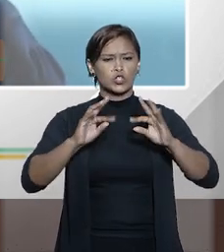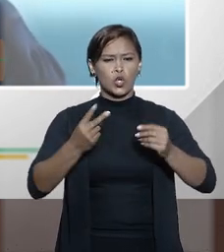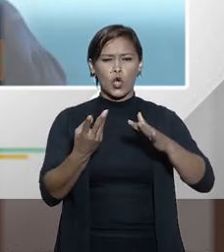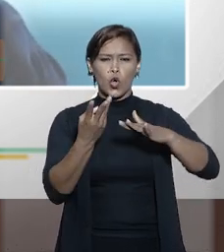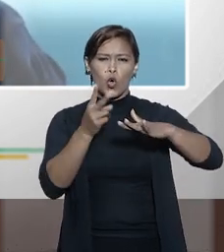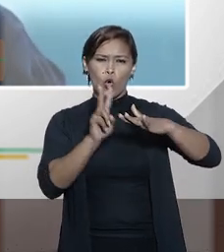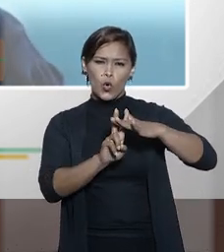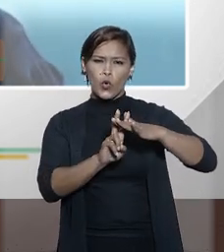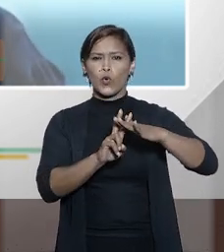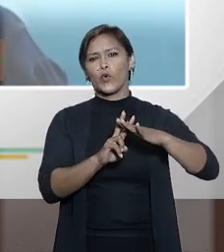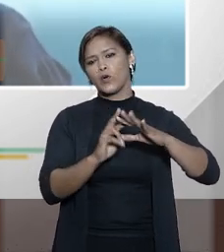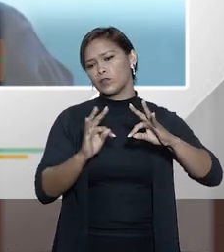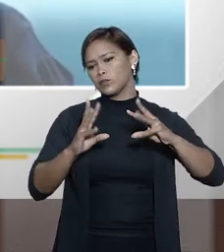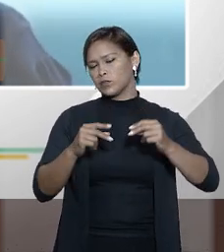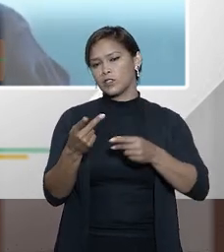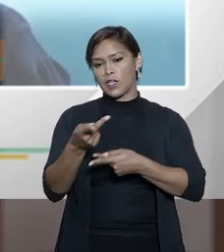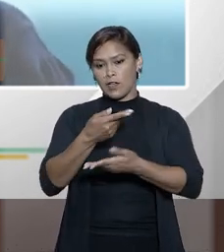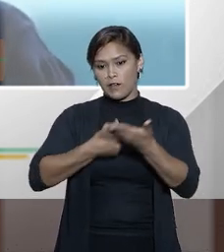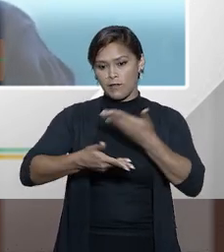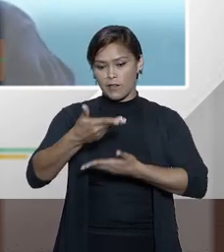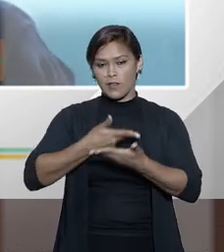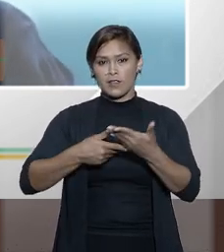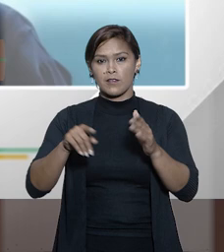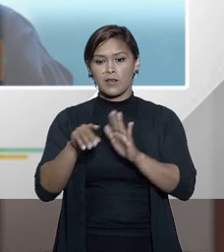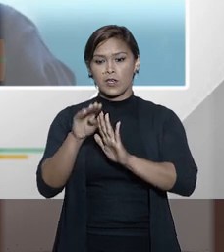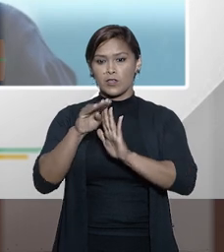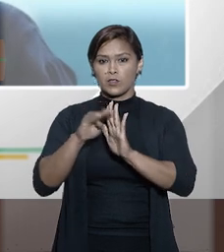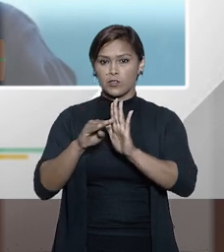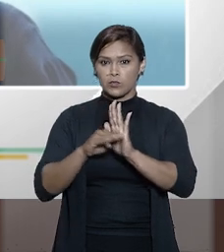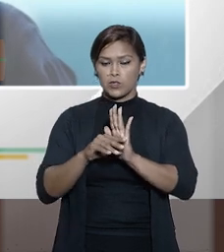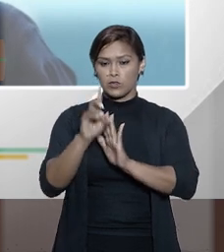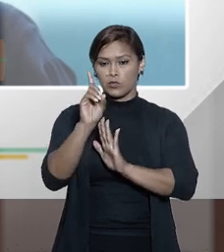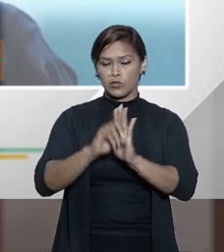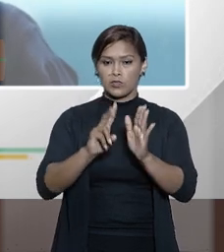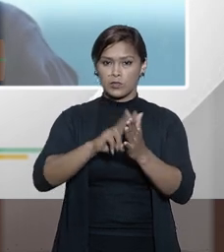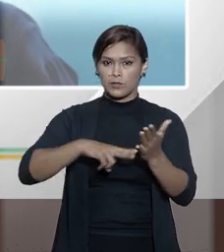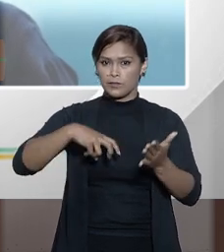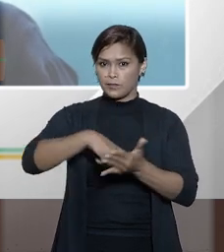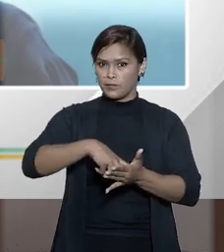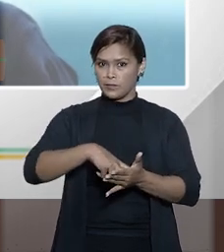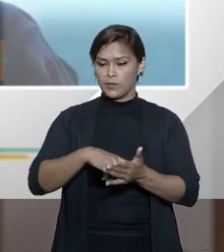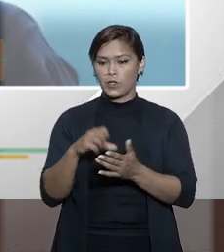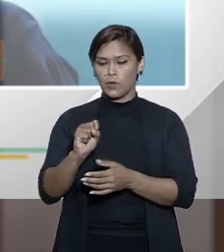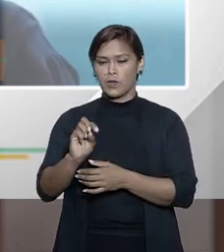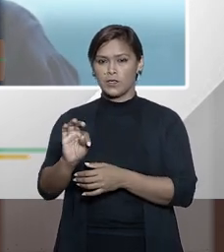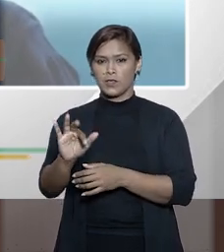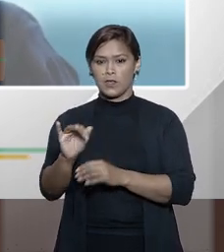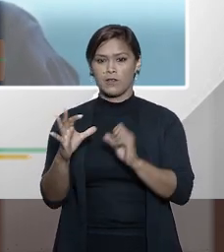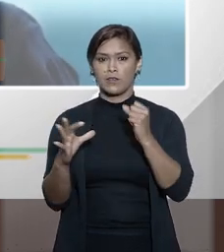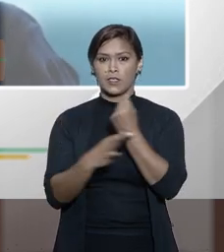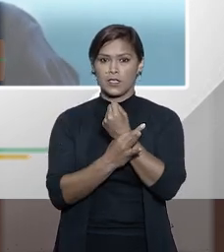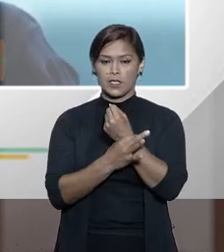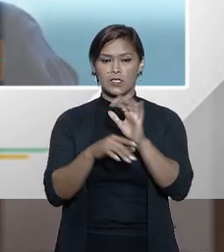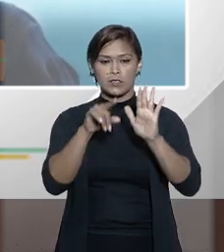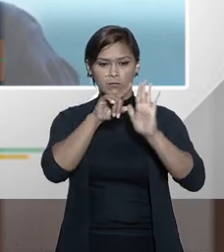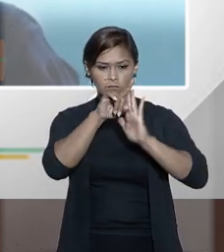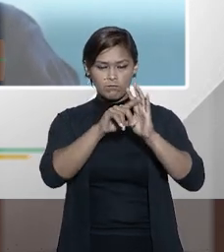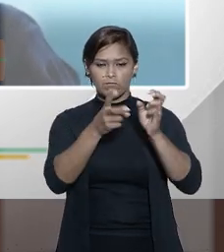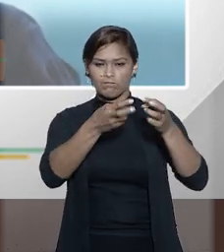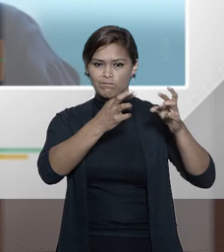todas aquelas questões que fazem parte dos princípios do nosso direito penal o supremo garante essa